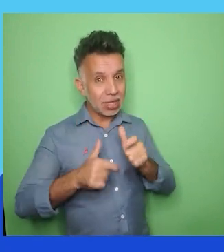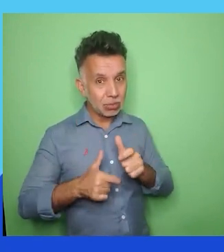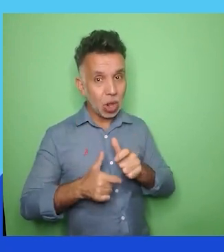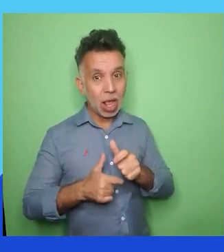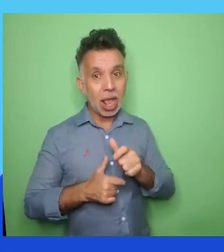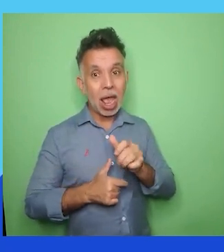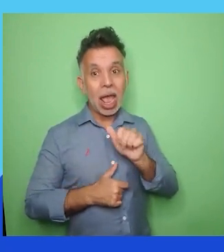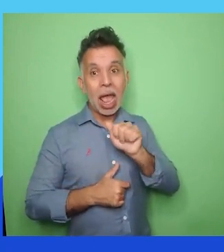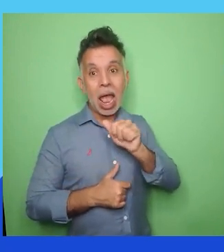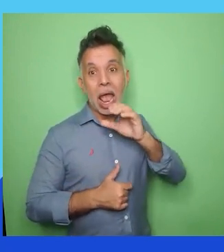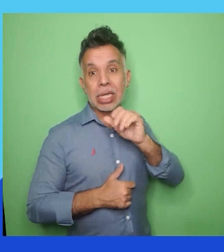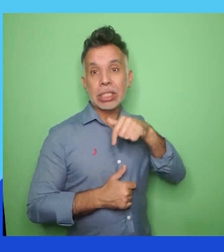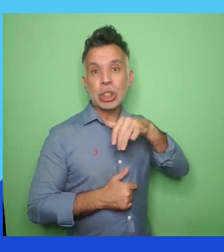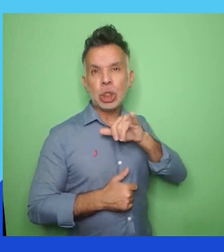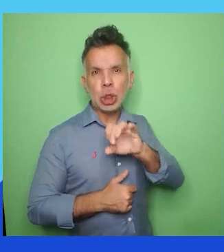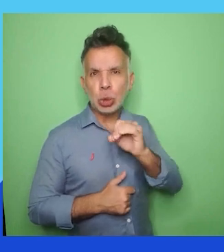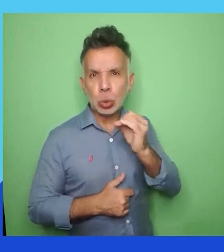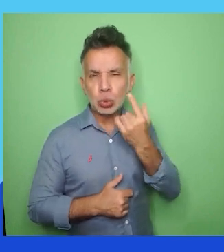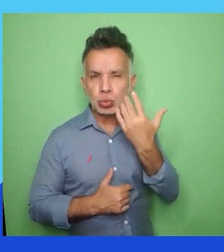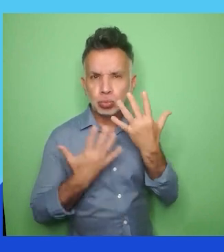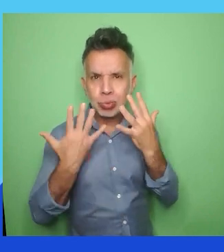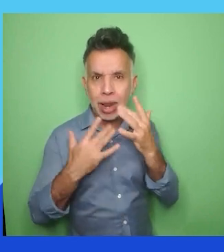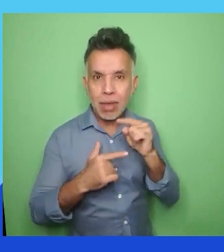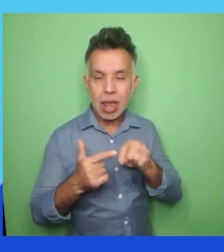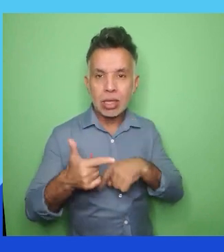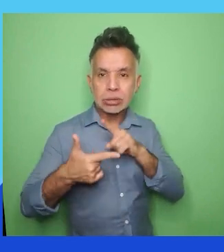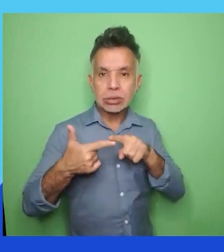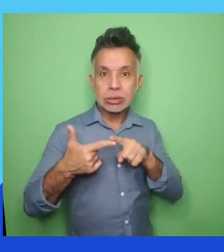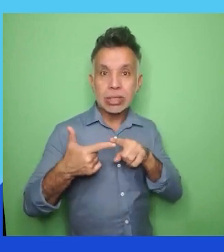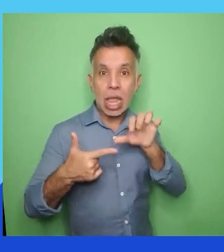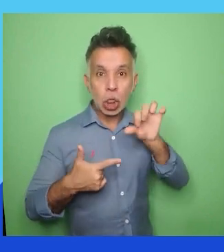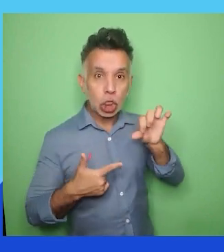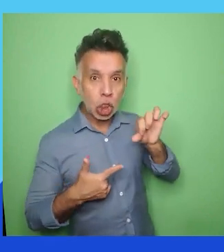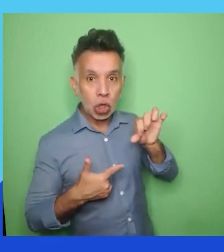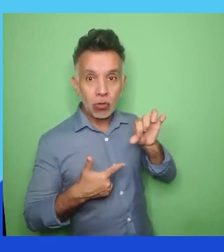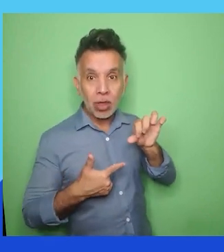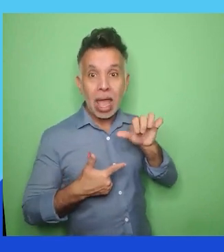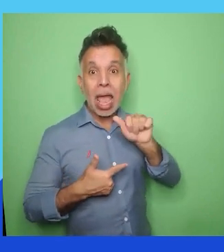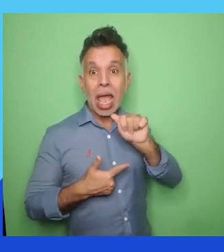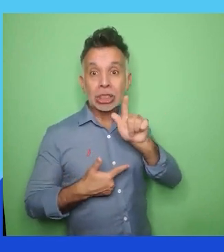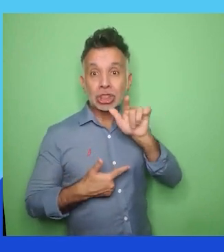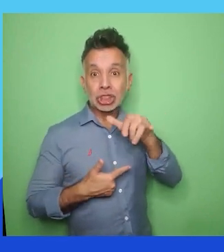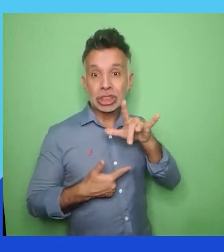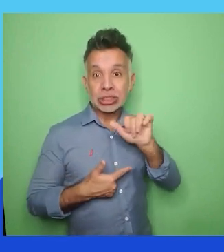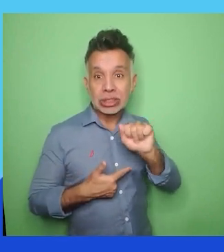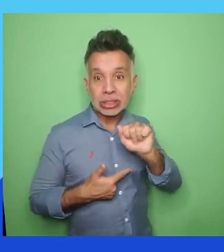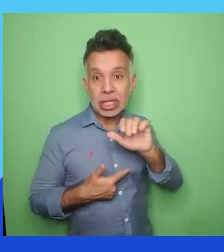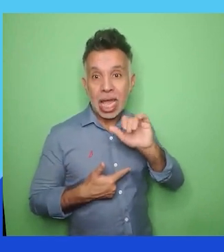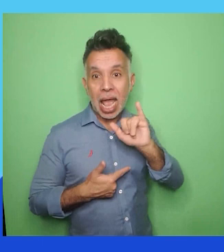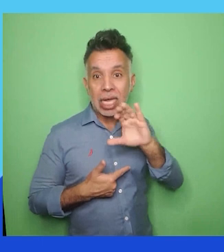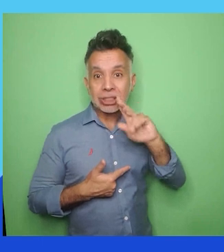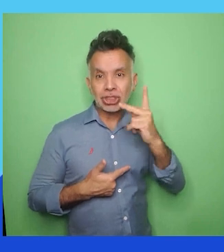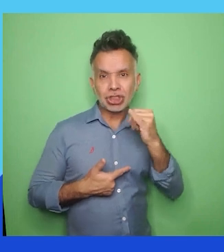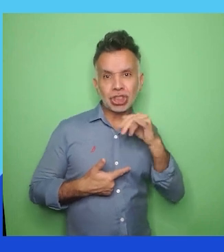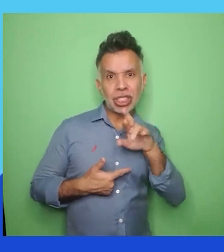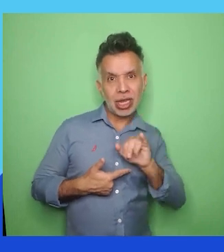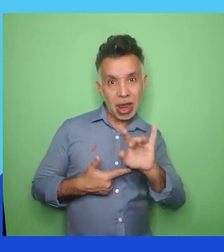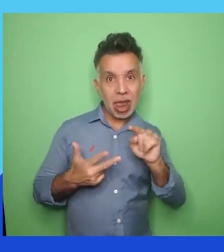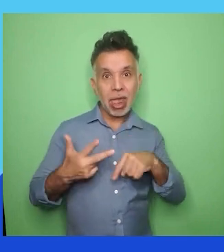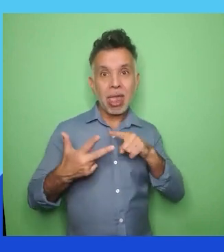Agência iCherry, outra empresa premiada é a Agência Mirium, continuando com